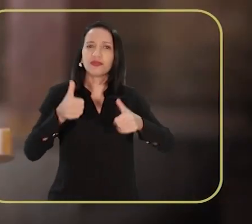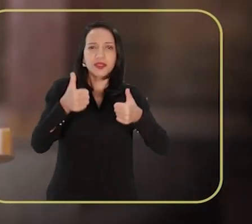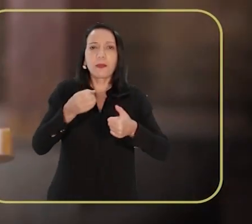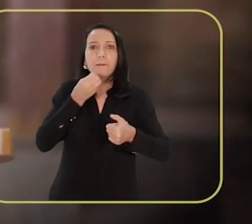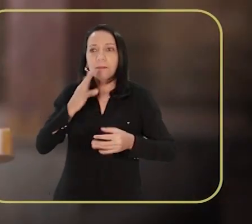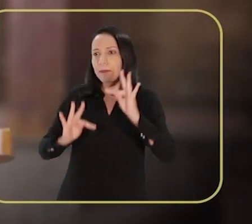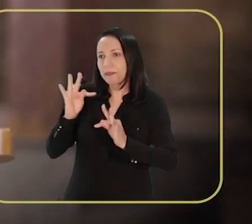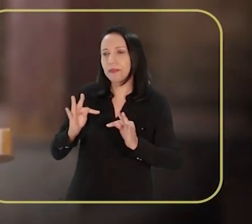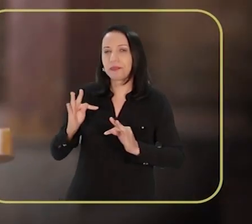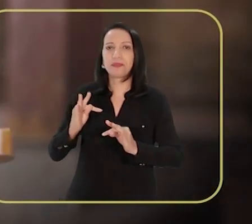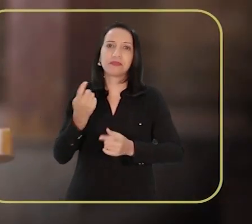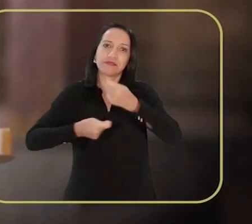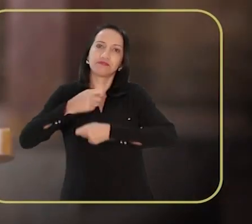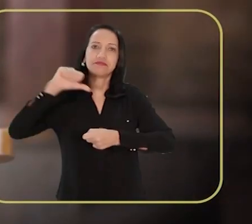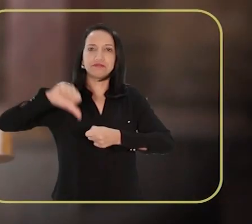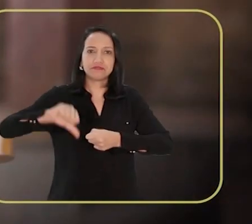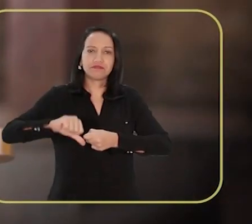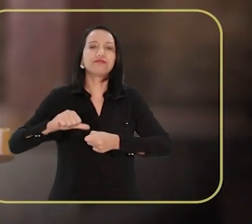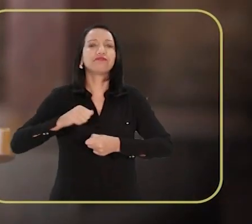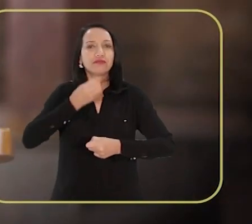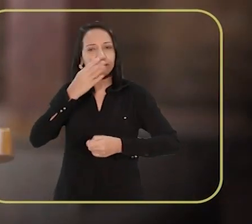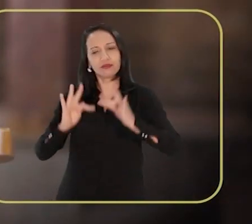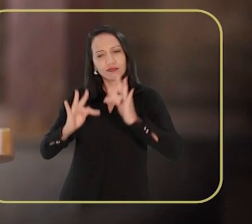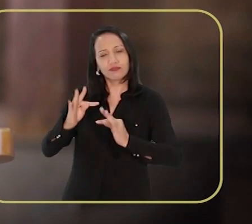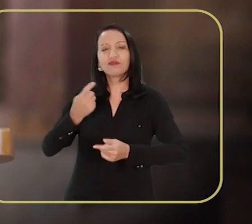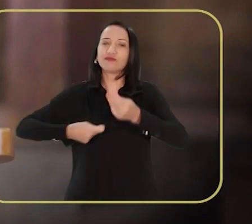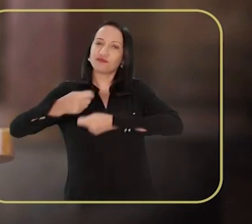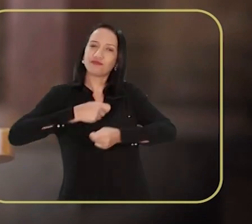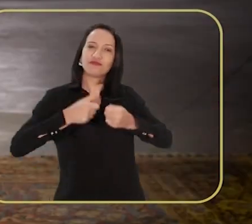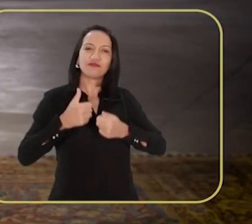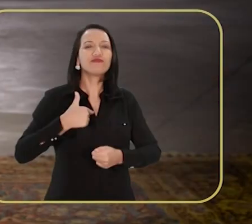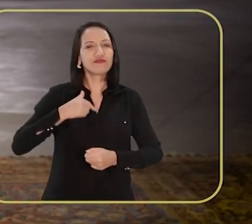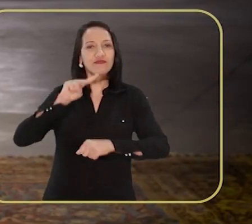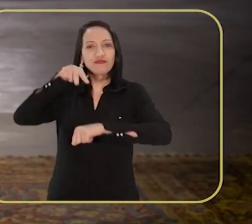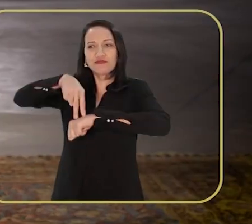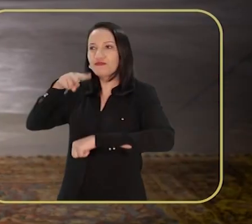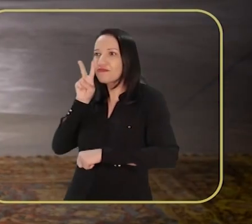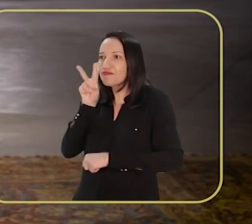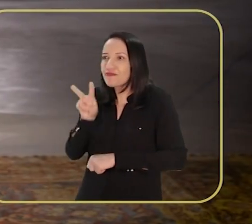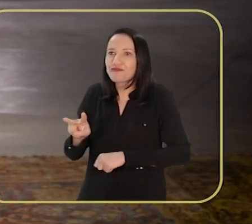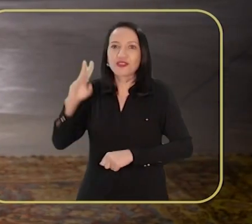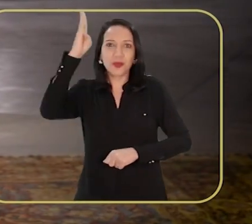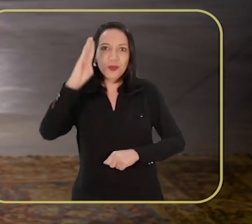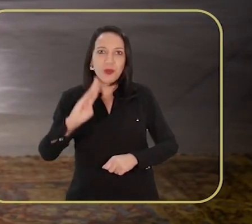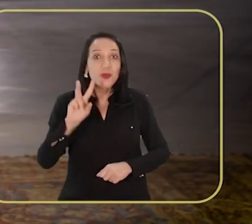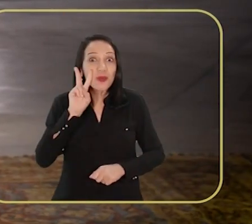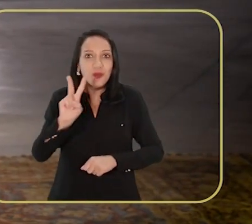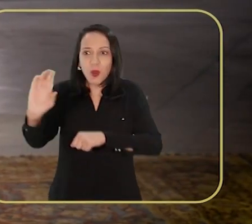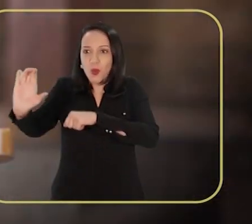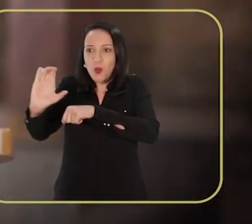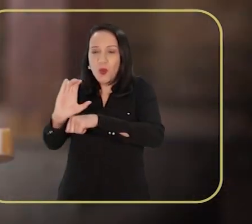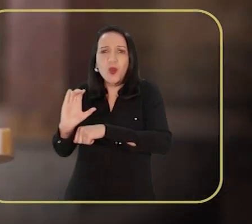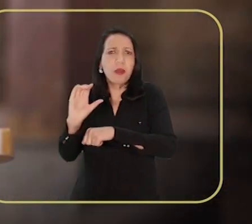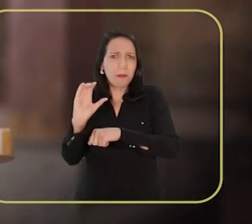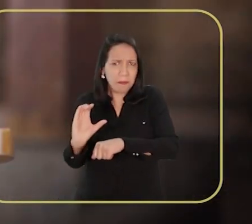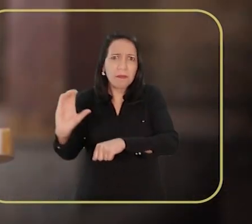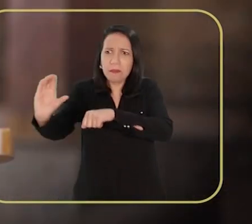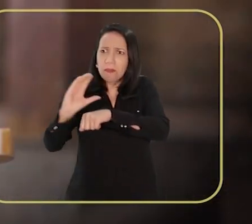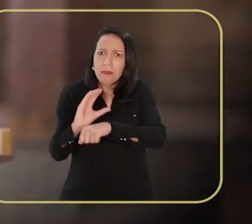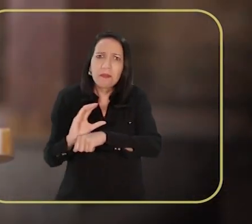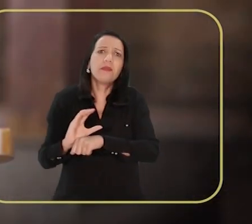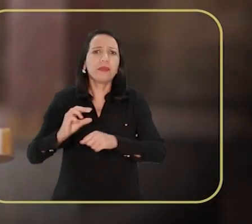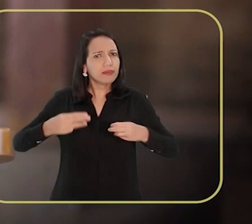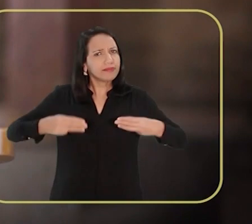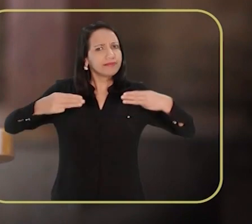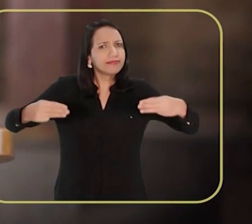vezes você é bom técnico e não é bom gestor. Mas ele é um bom técnico e é um bom gestor. Eu vi, né? Nós no Brasil vimos que com o pouco que ele